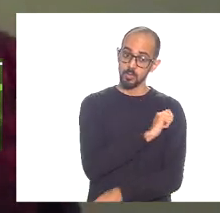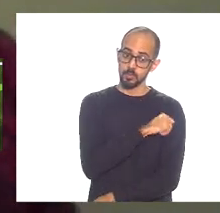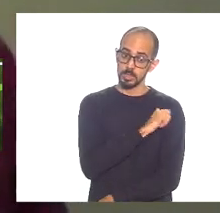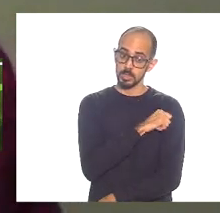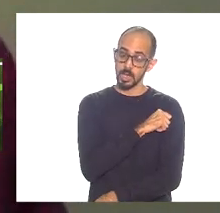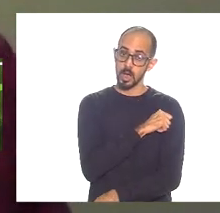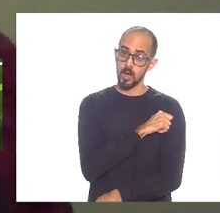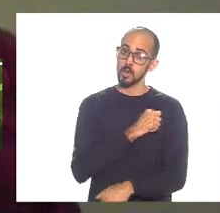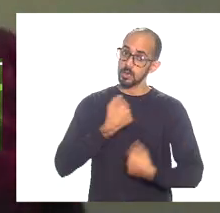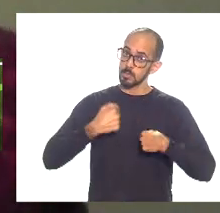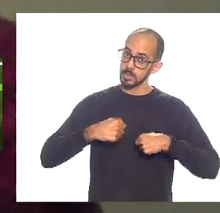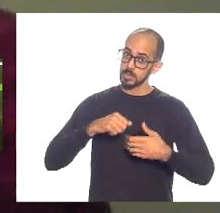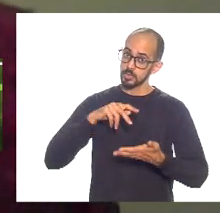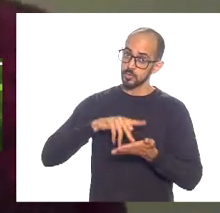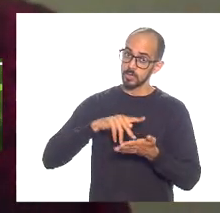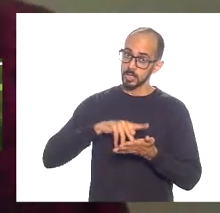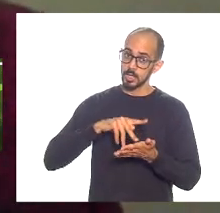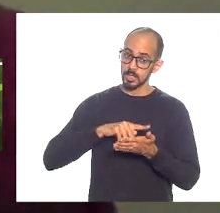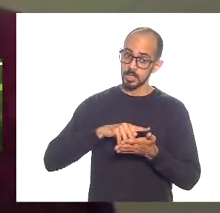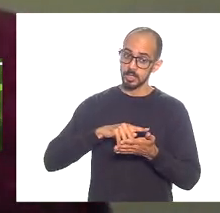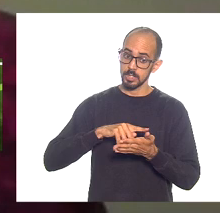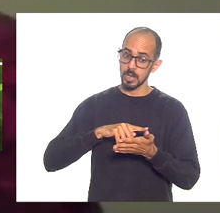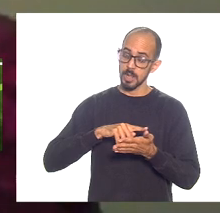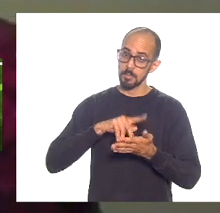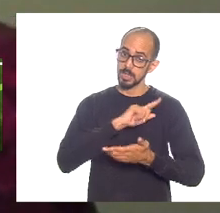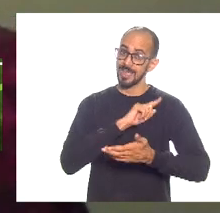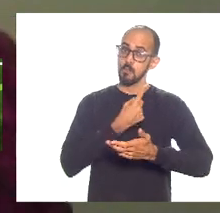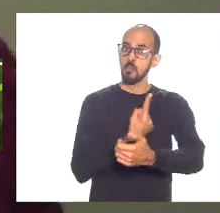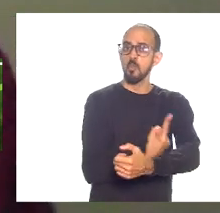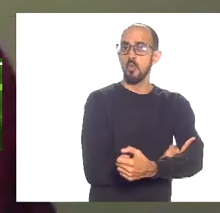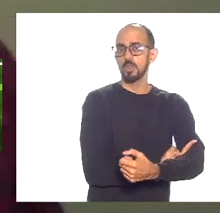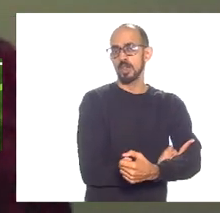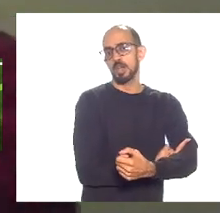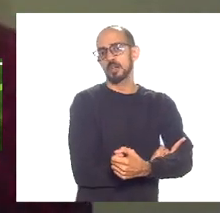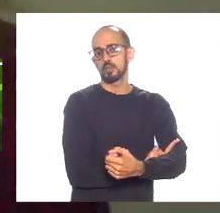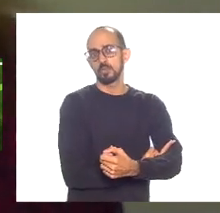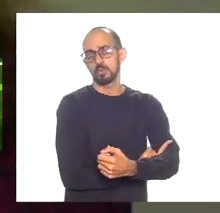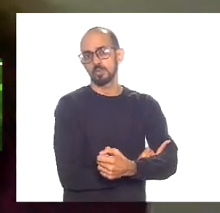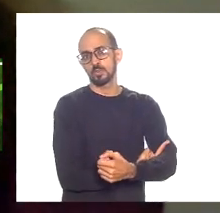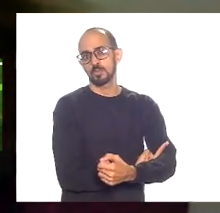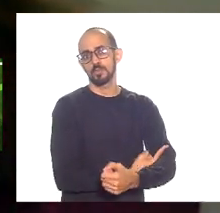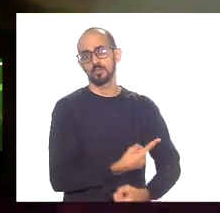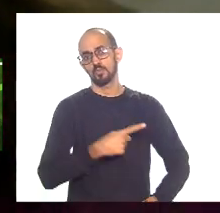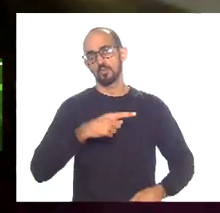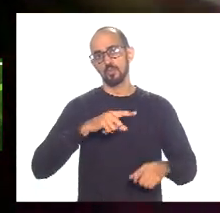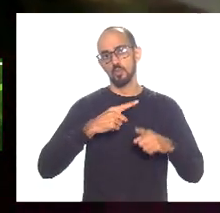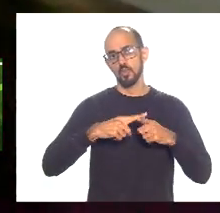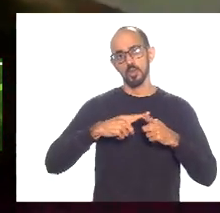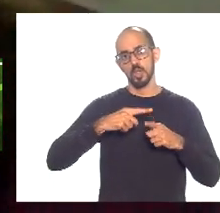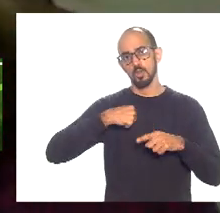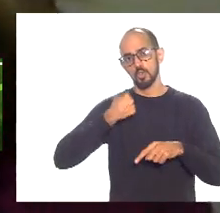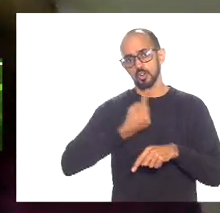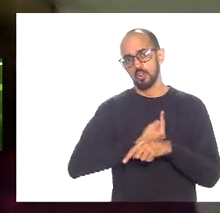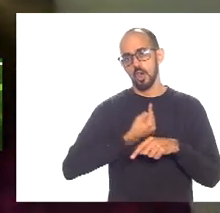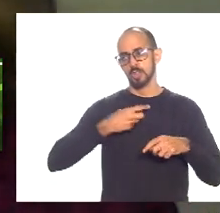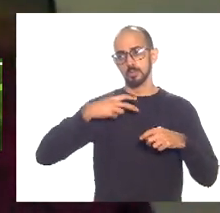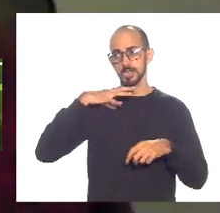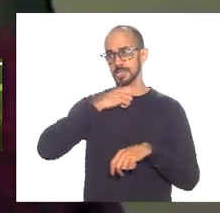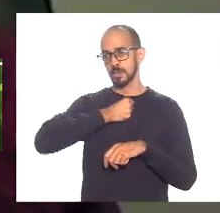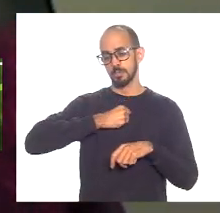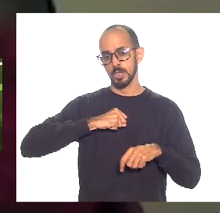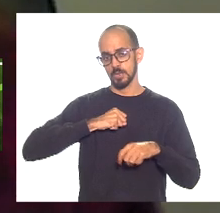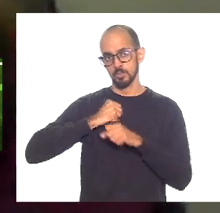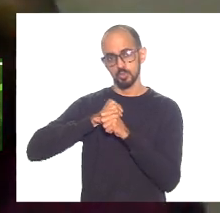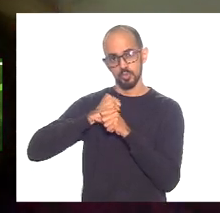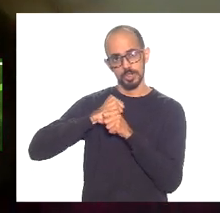estejam verdadeiramente empoderados né porque o que nós assistimos aqui ao longo desses últimos anos